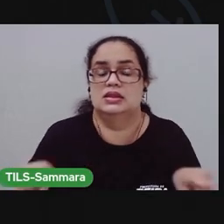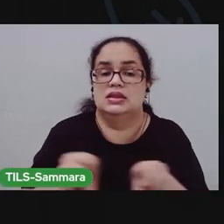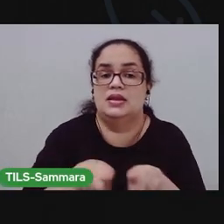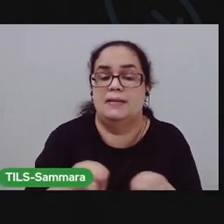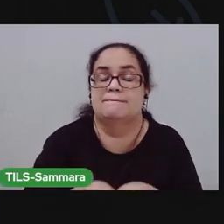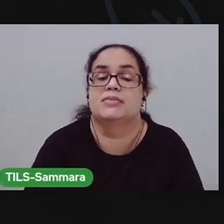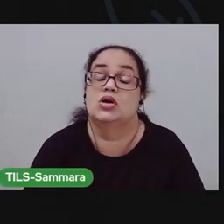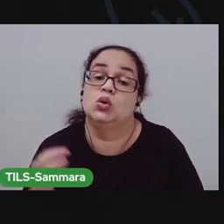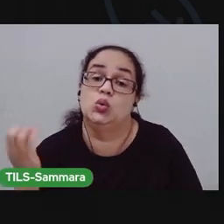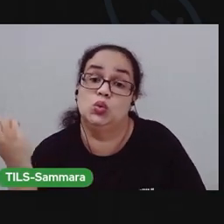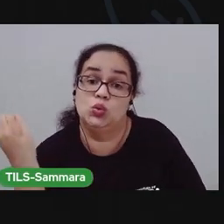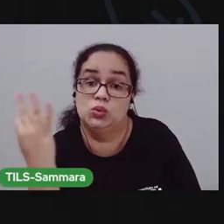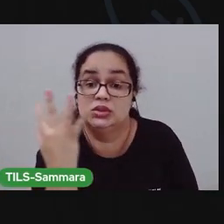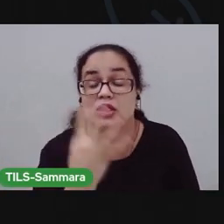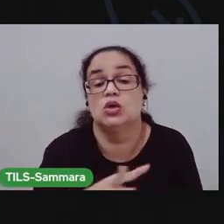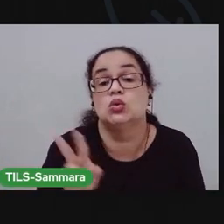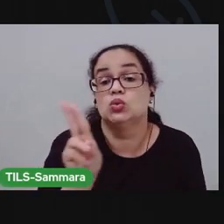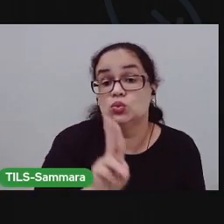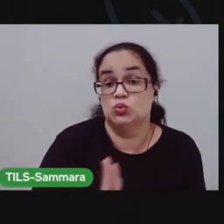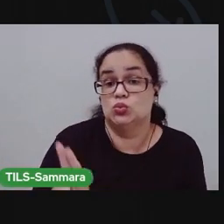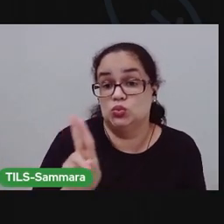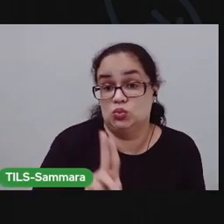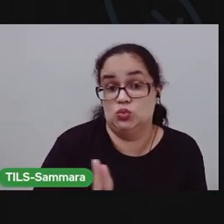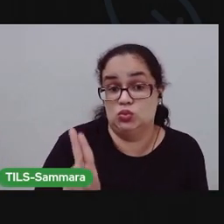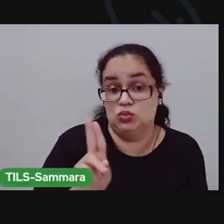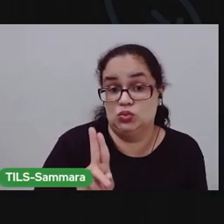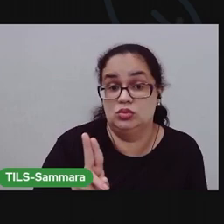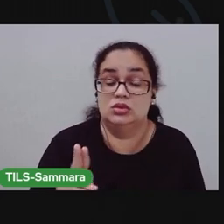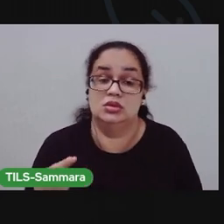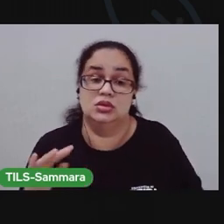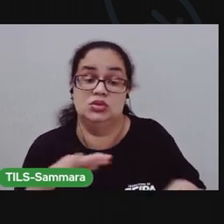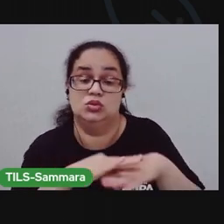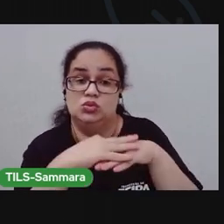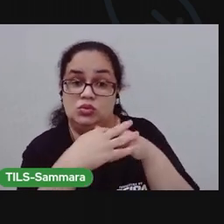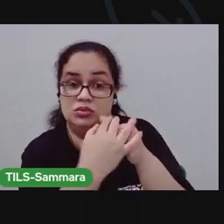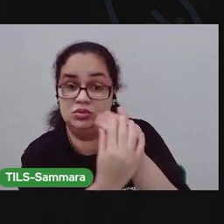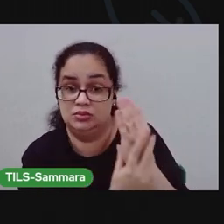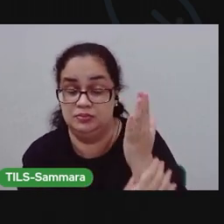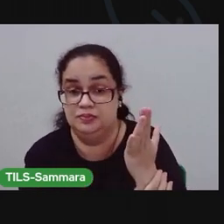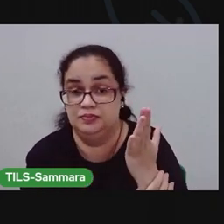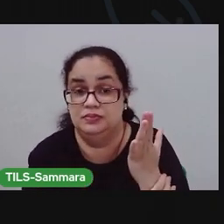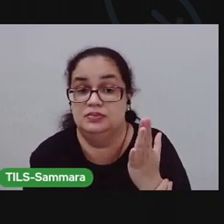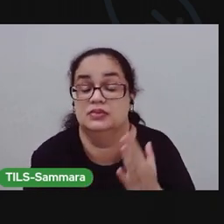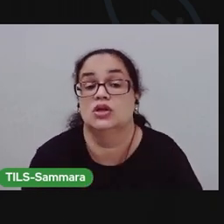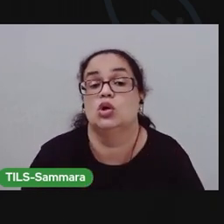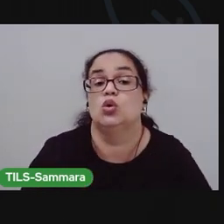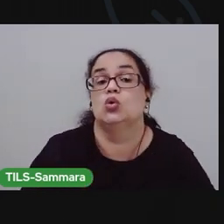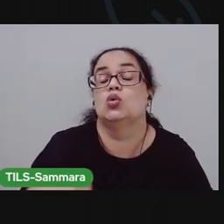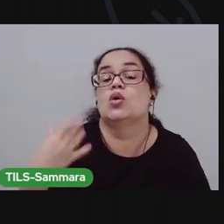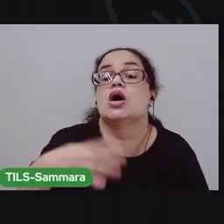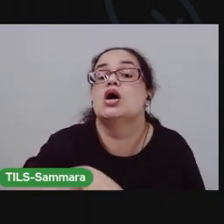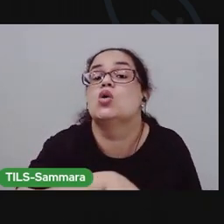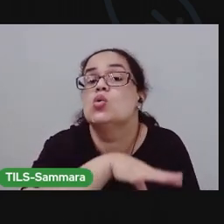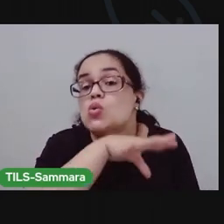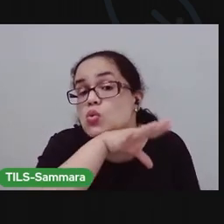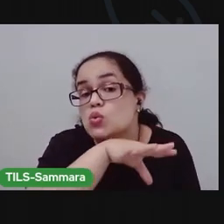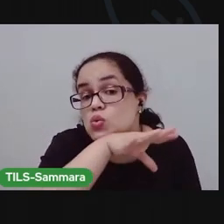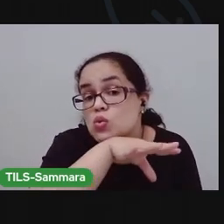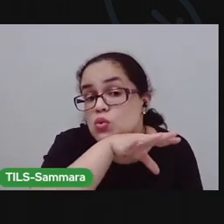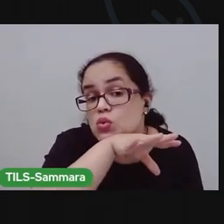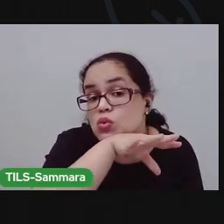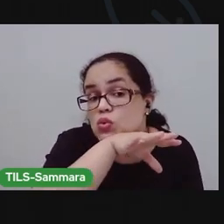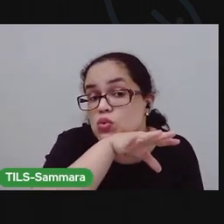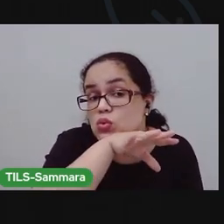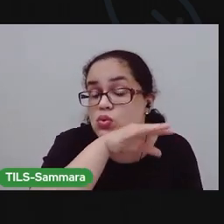cantar utilizando os dedos da mão, né? E vendo ali quais são os animais de Ana e